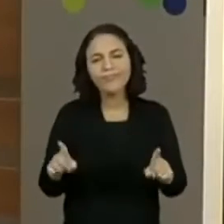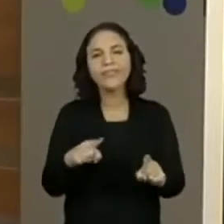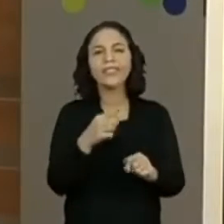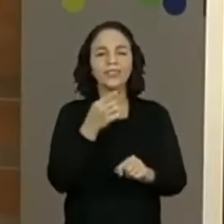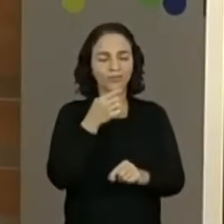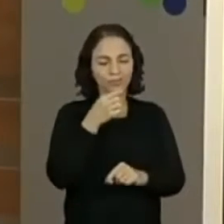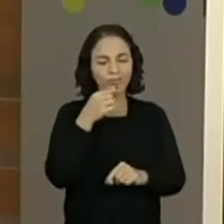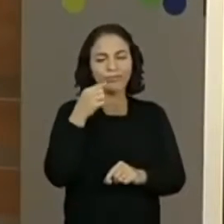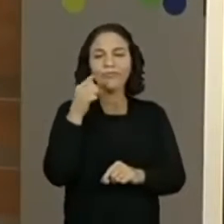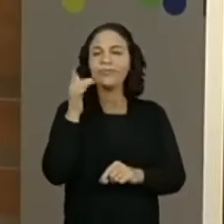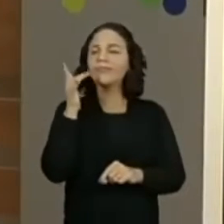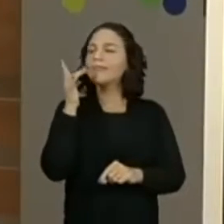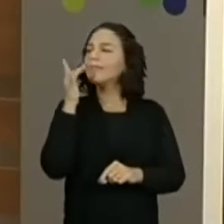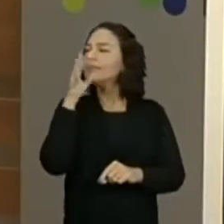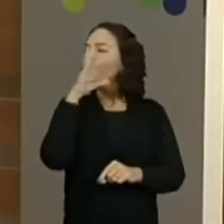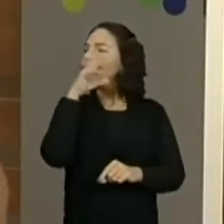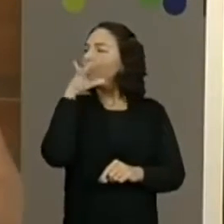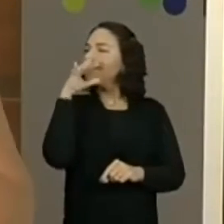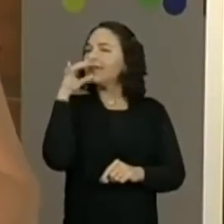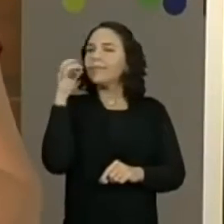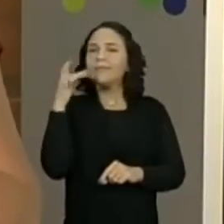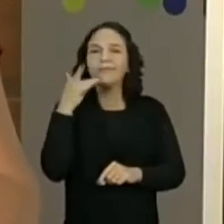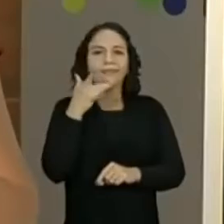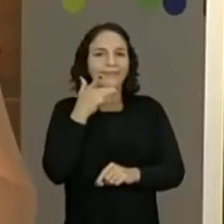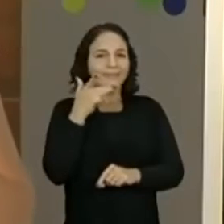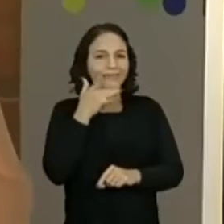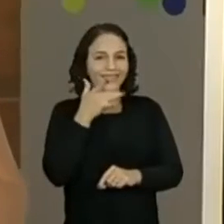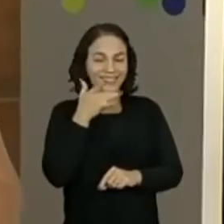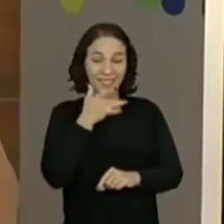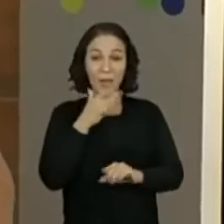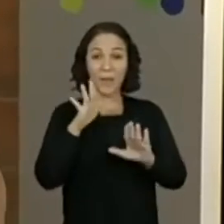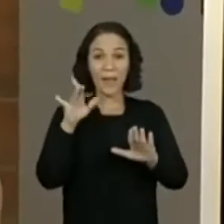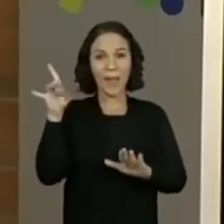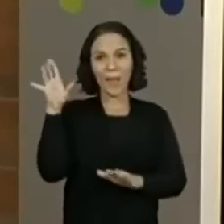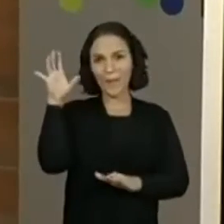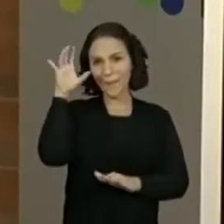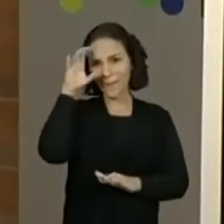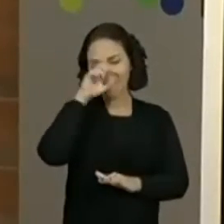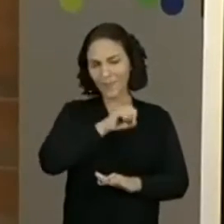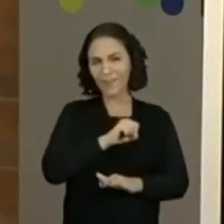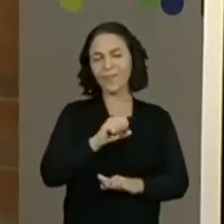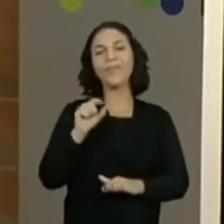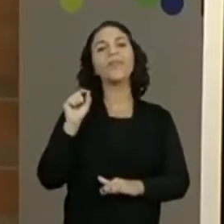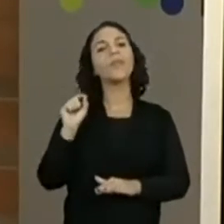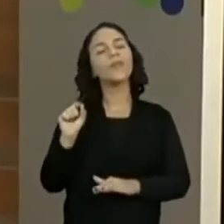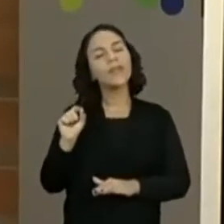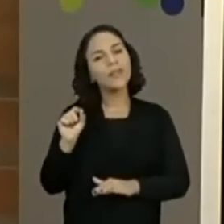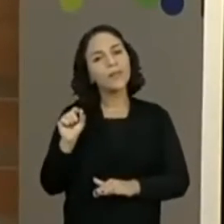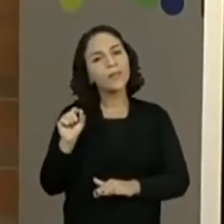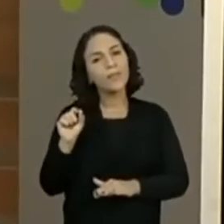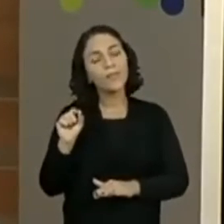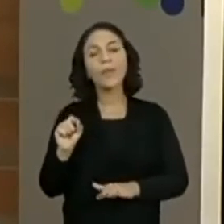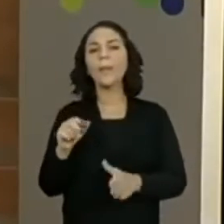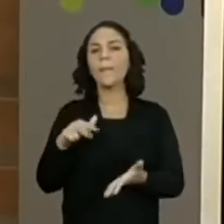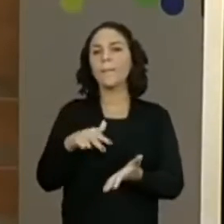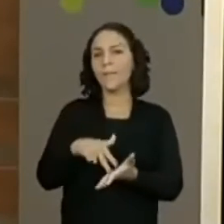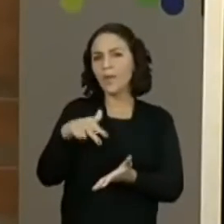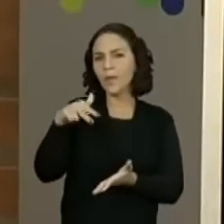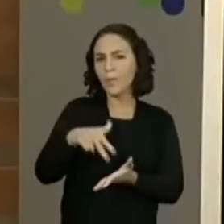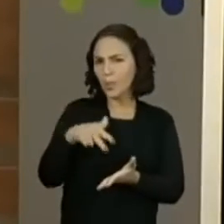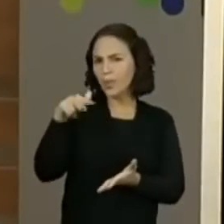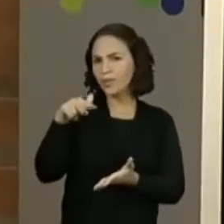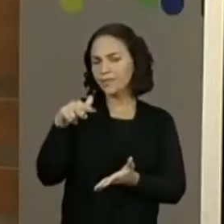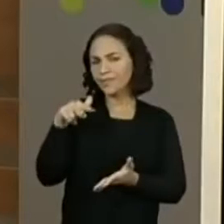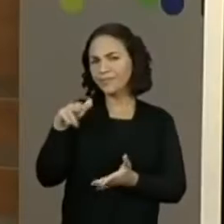no meu nariz, hein? Mas lá nós aprendemos uma brincadeira chamada Curre Curre. E só dias depois, tempos